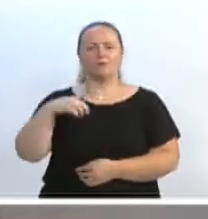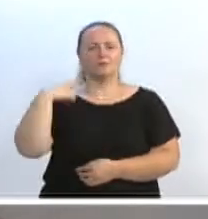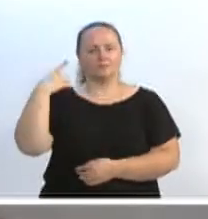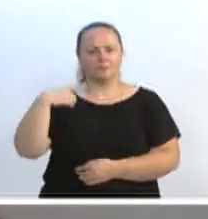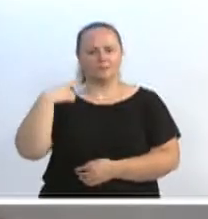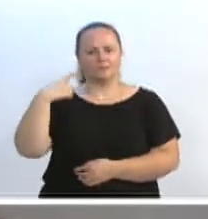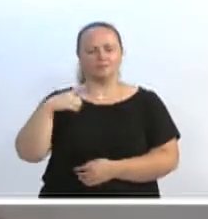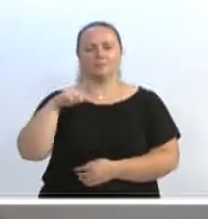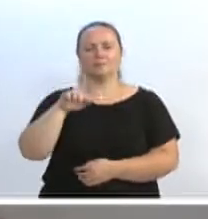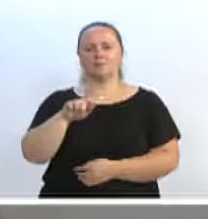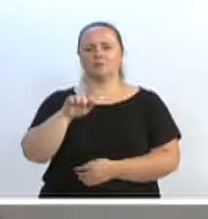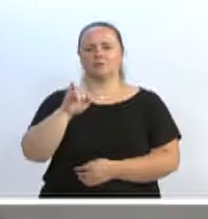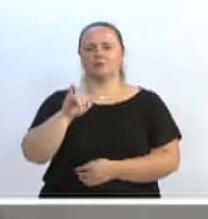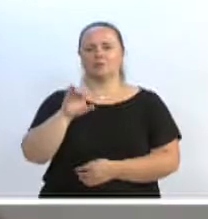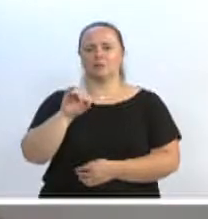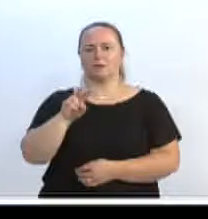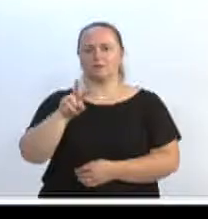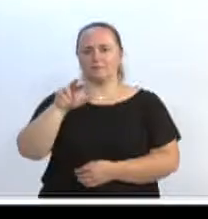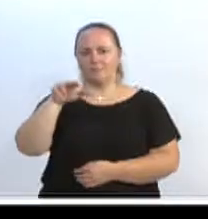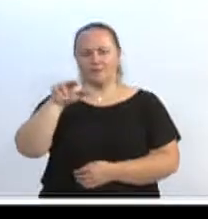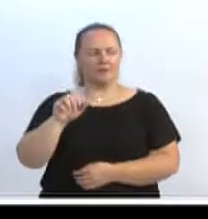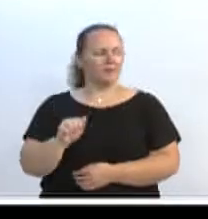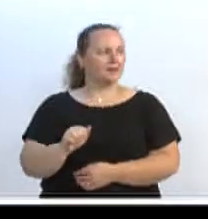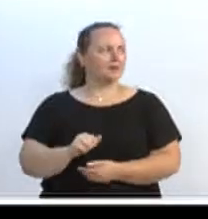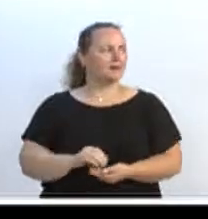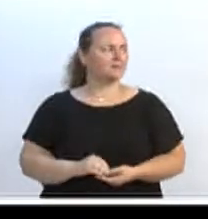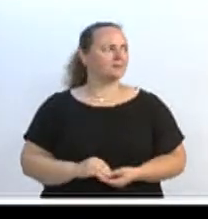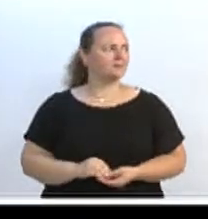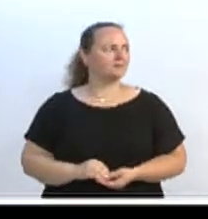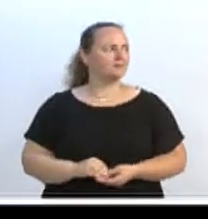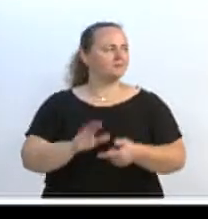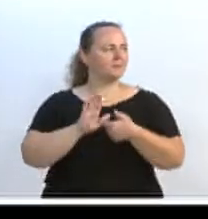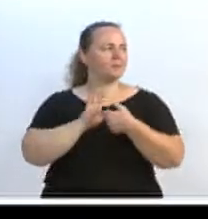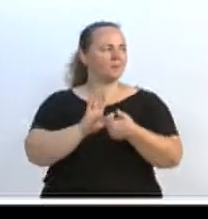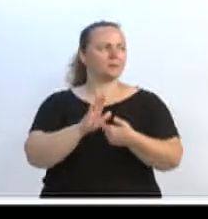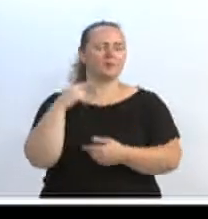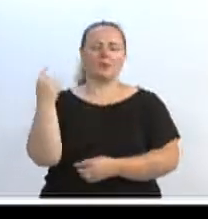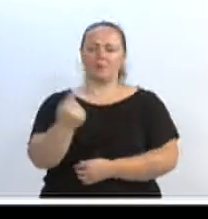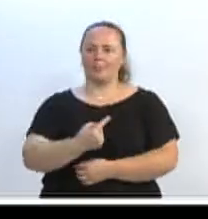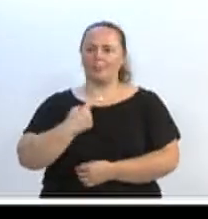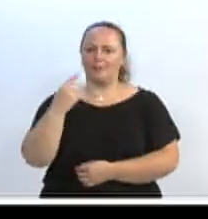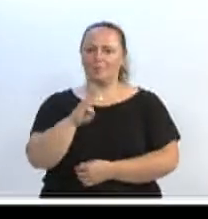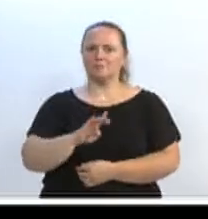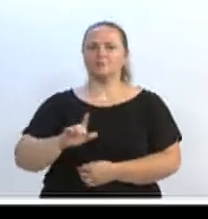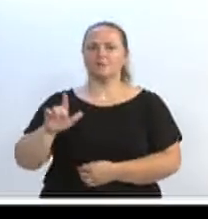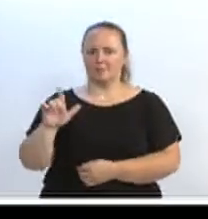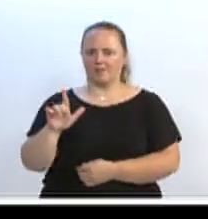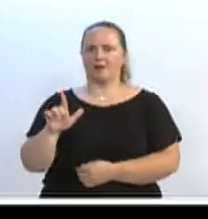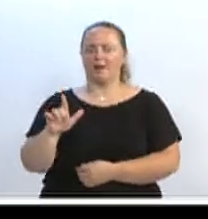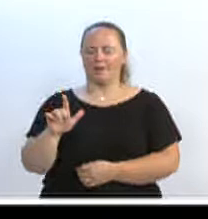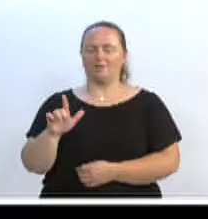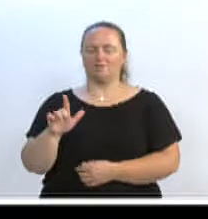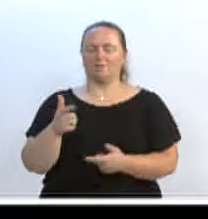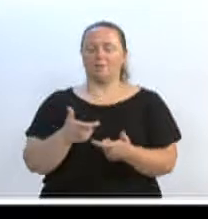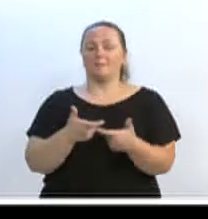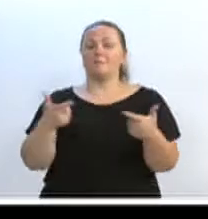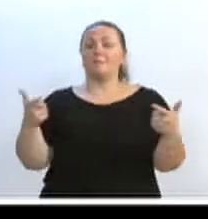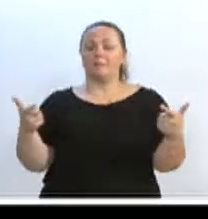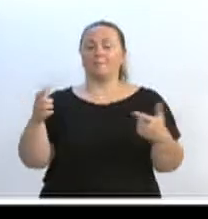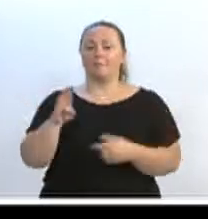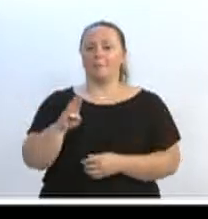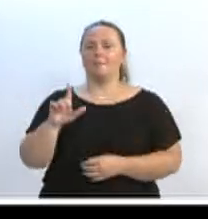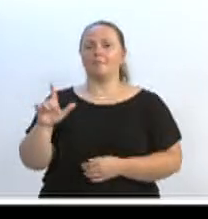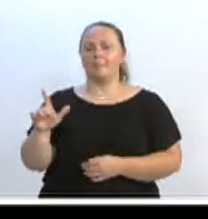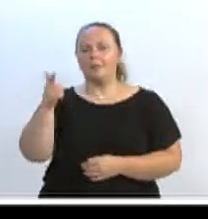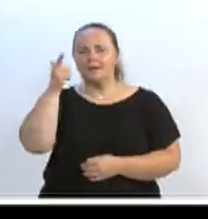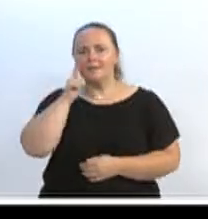Giovanna de Sá, que trouxe para todos nós, blumenauenses, eu tenho certeza que a grande maioria dos blumenauenses gostaria de